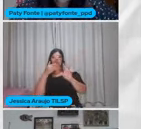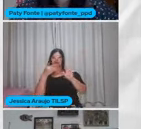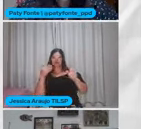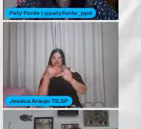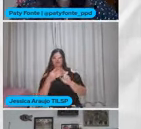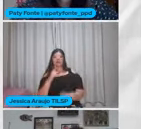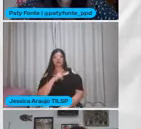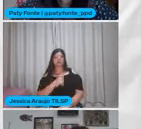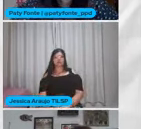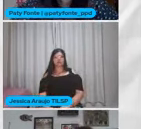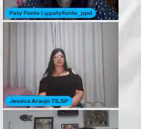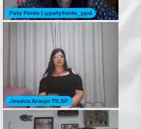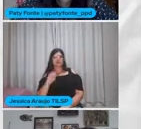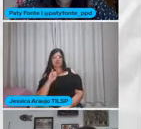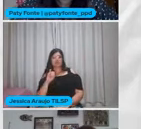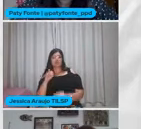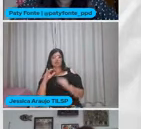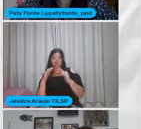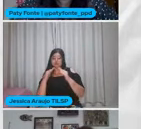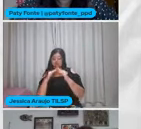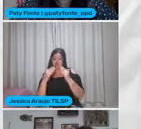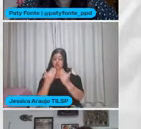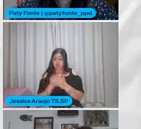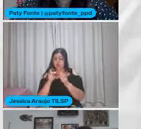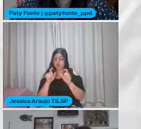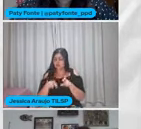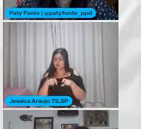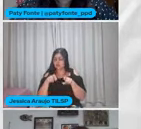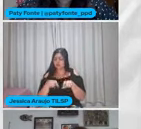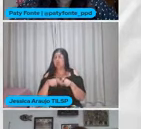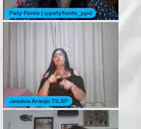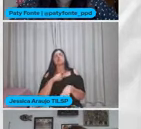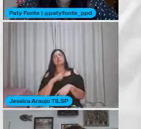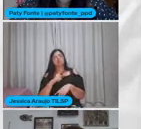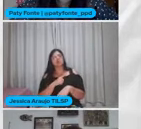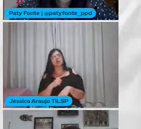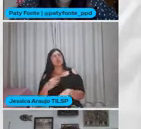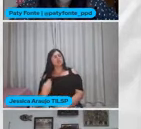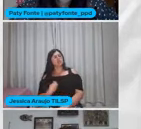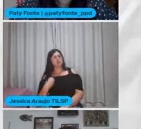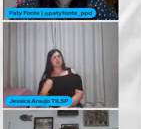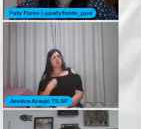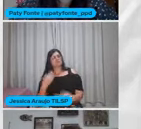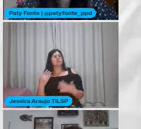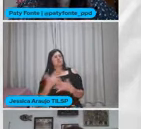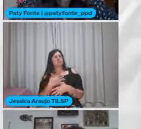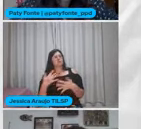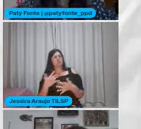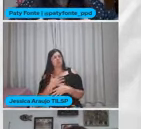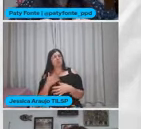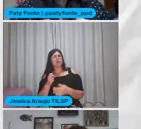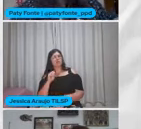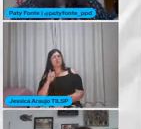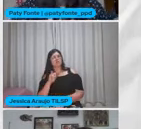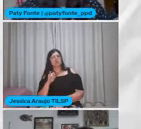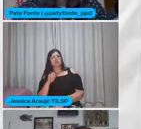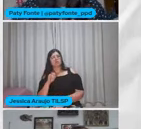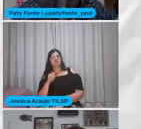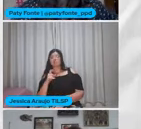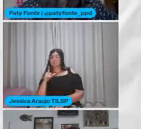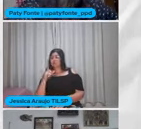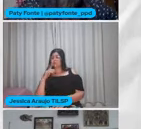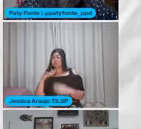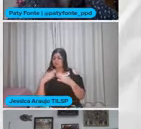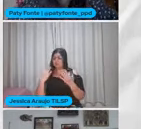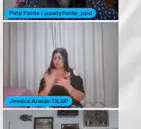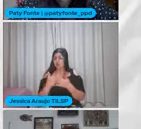Se é uma escola rural A gente também tem que trazer Questões da vida urbana Se é uma escola urbana